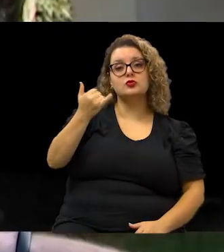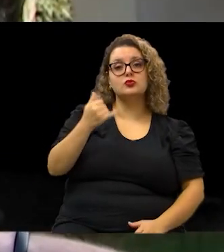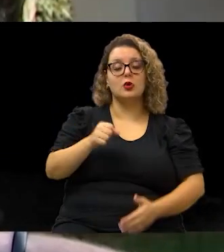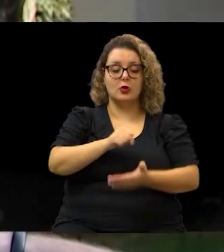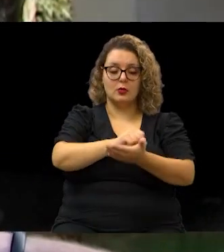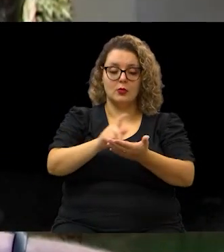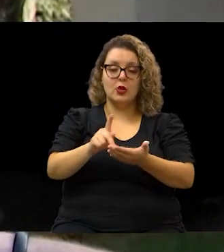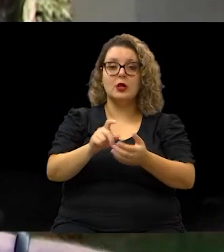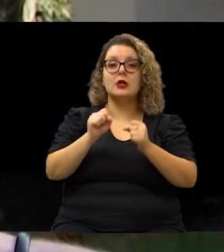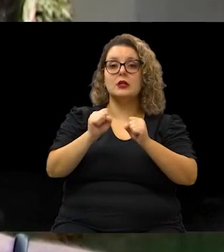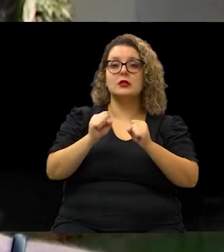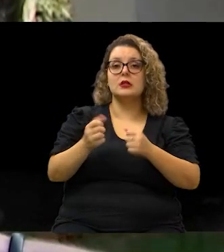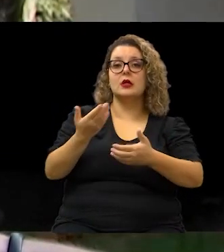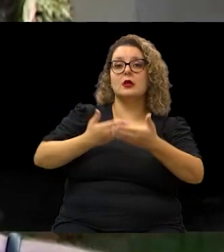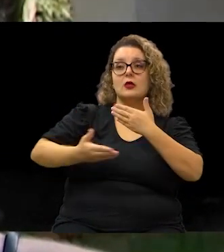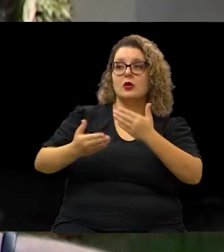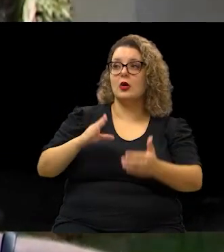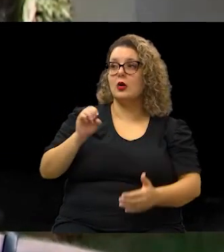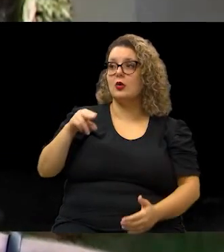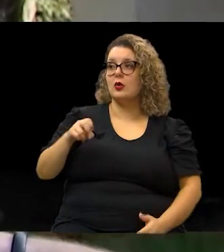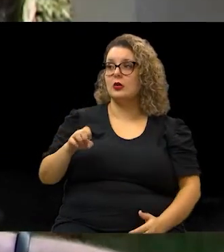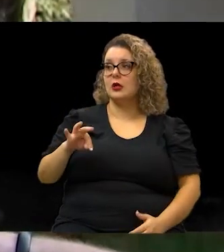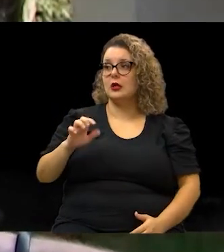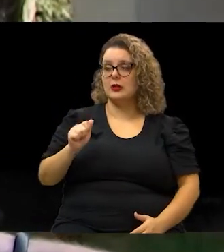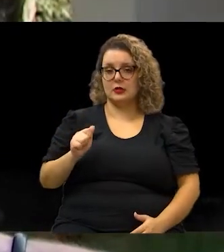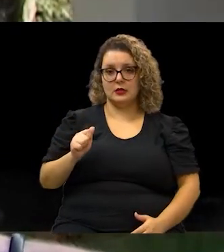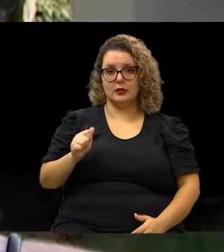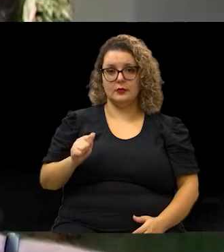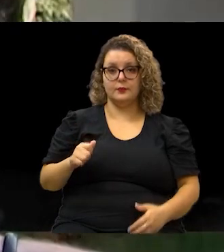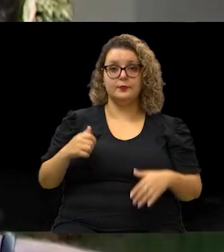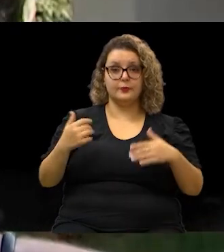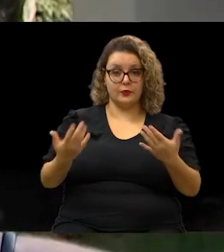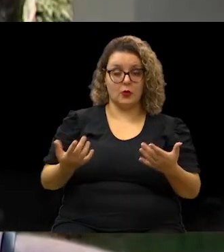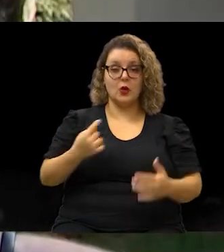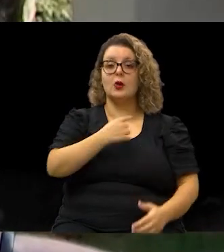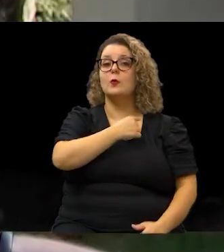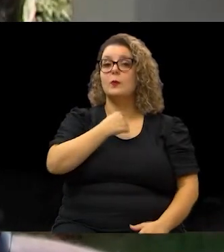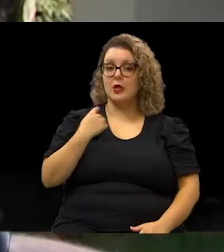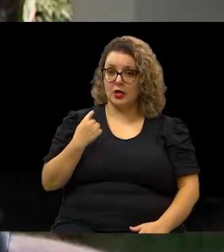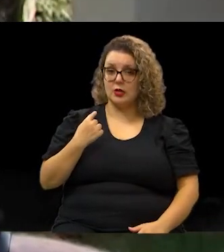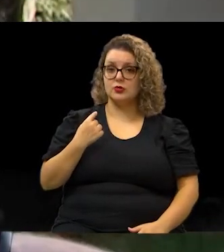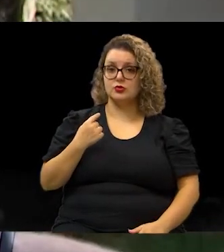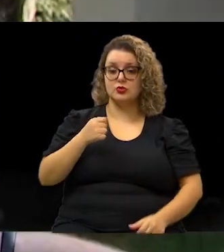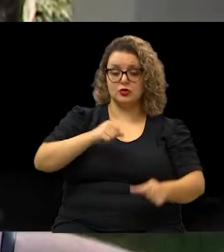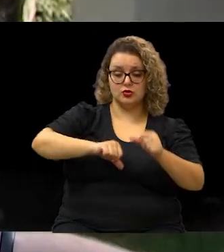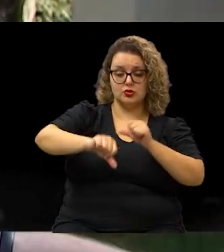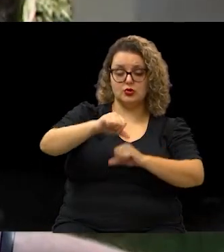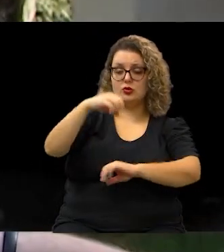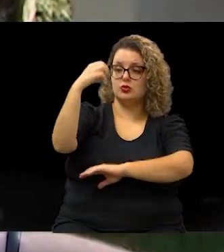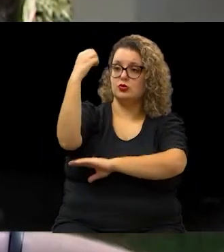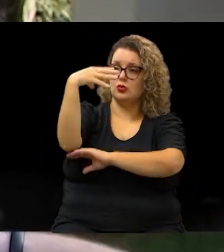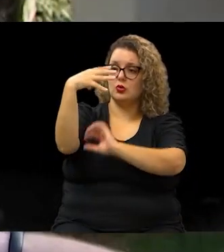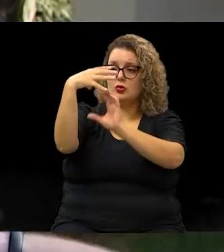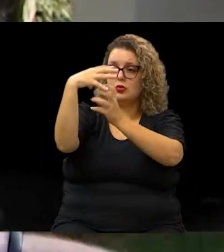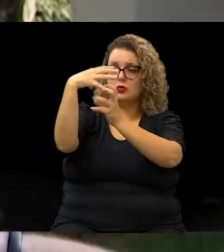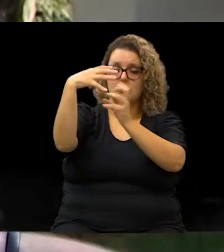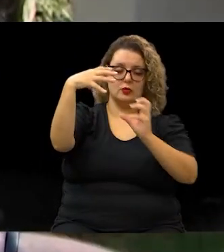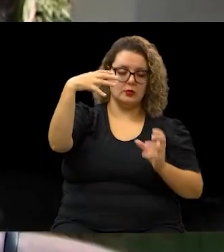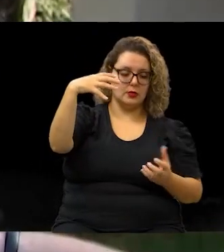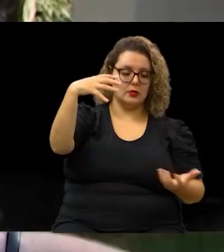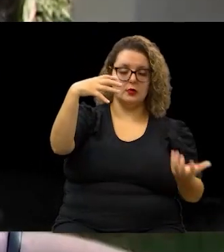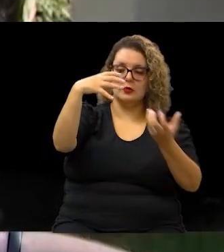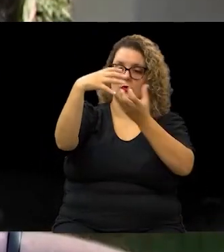também interagir com a Conecta. Os prazos de troca de lâmpada têm sido muito